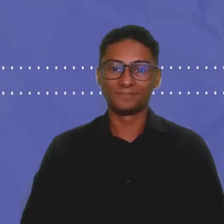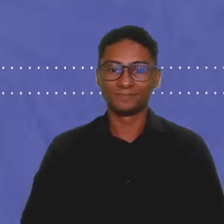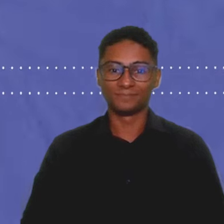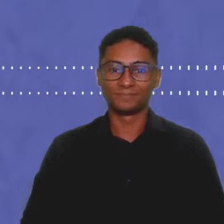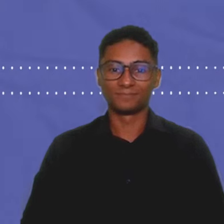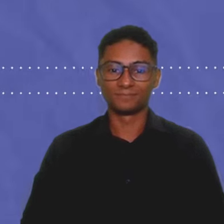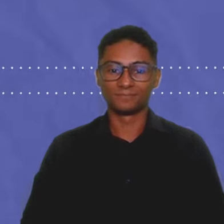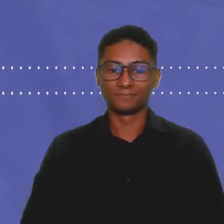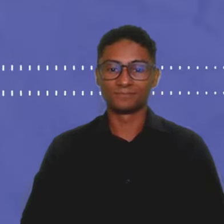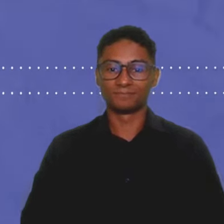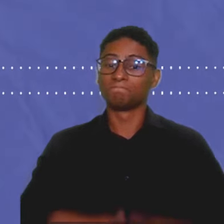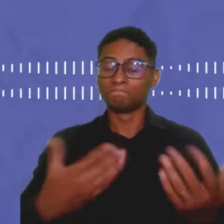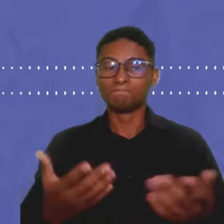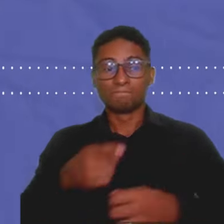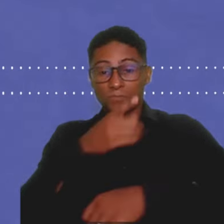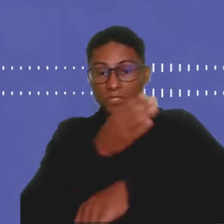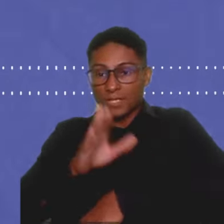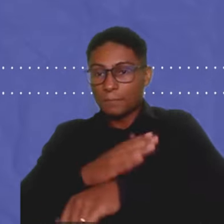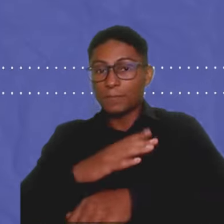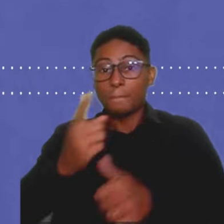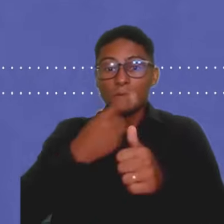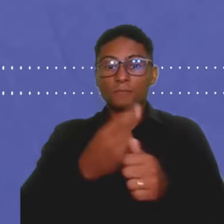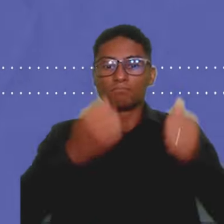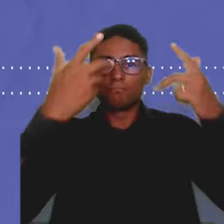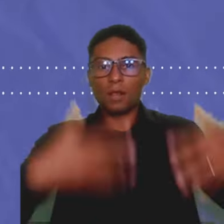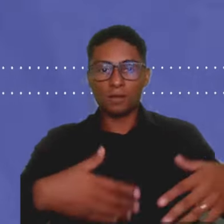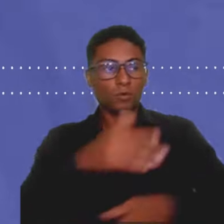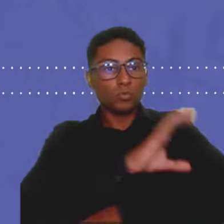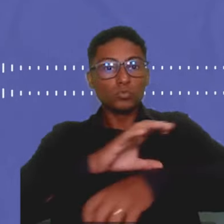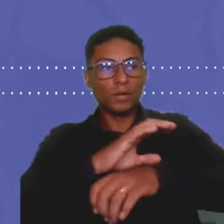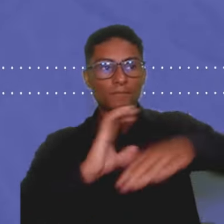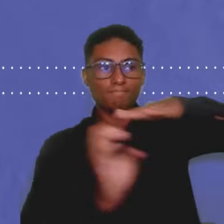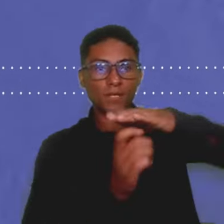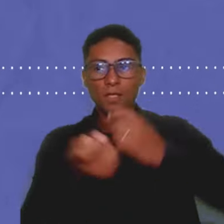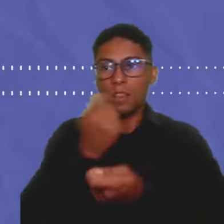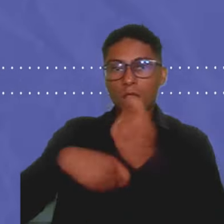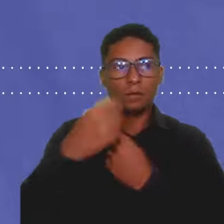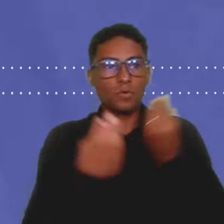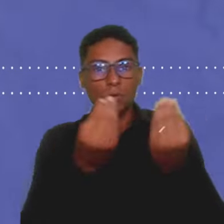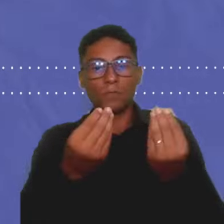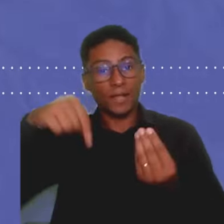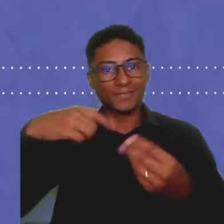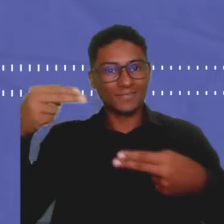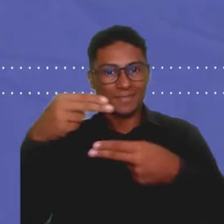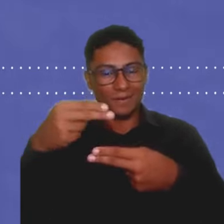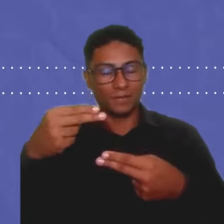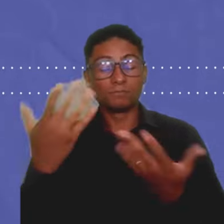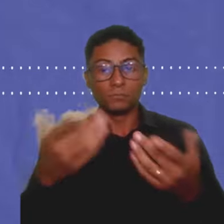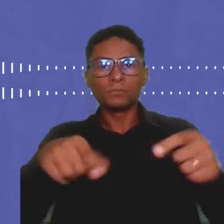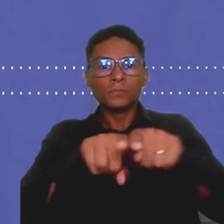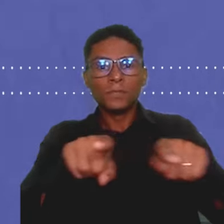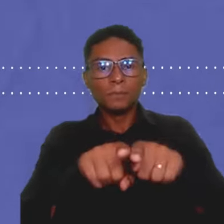A capacitação com os professores, primeiro a gente explica o que é a cultura empreendedora dentro do Sebrae e como o Sebrae